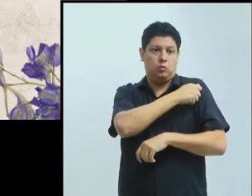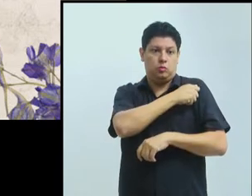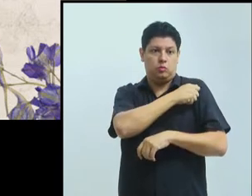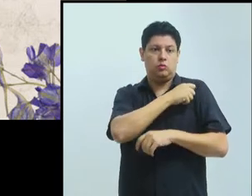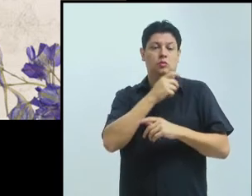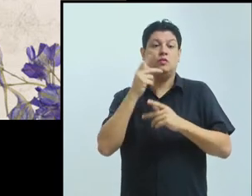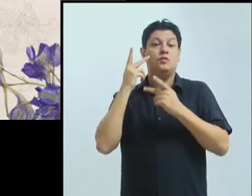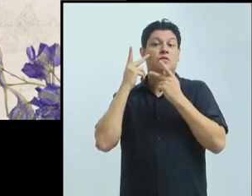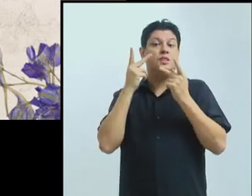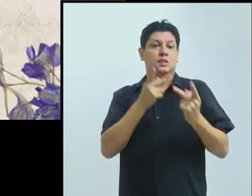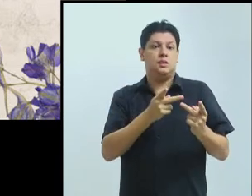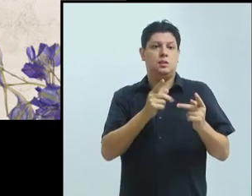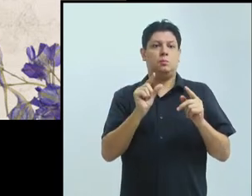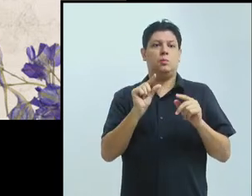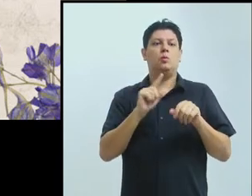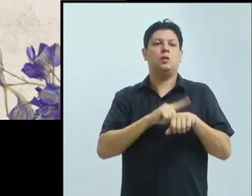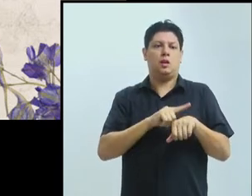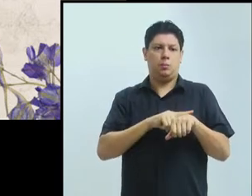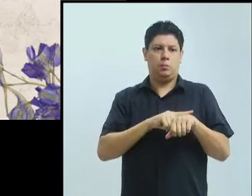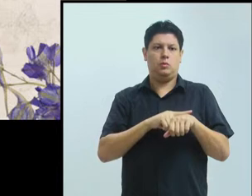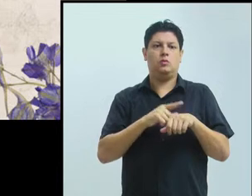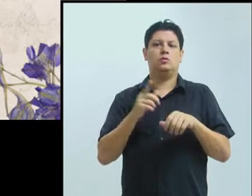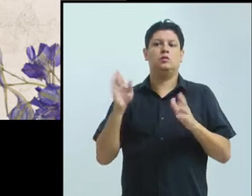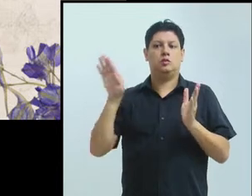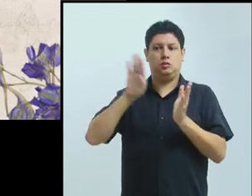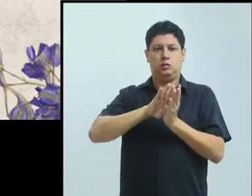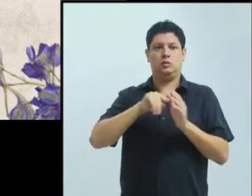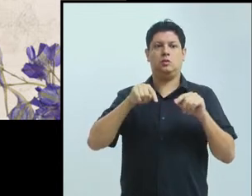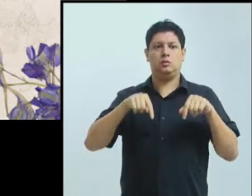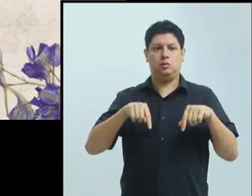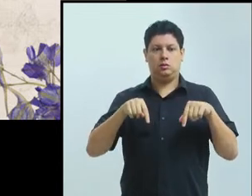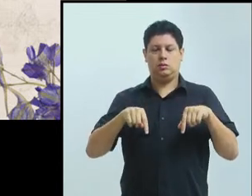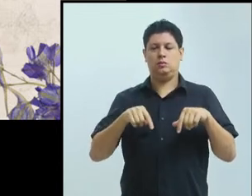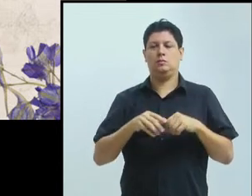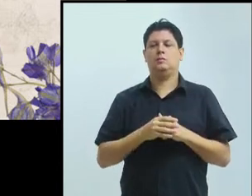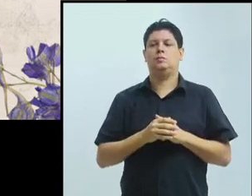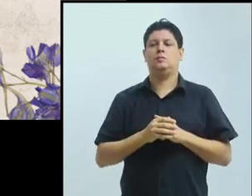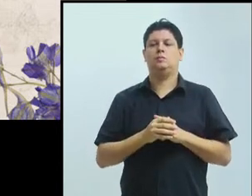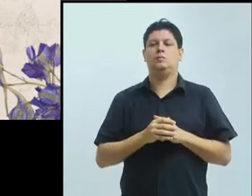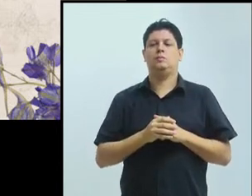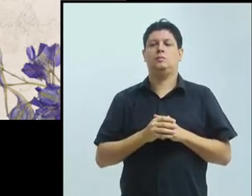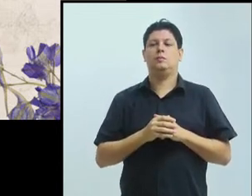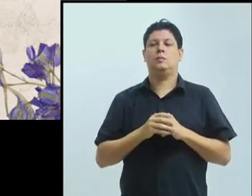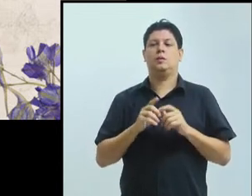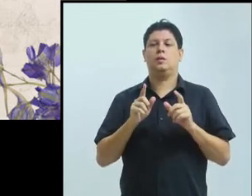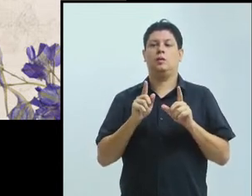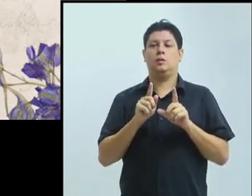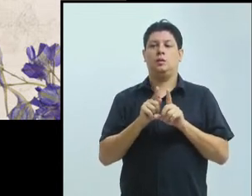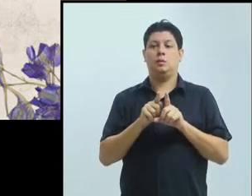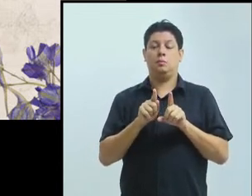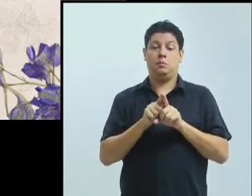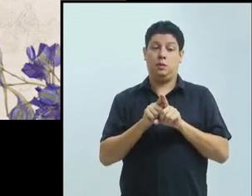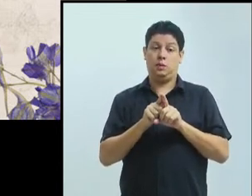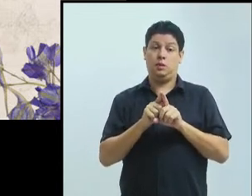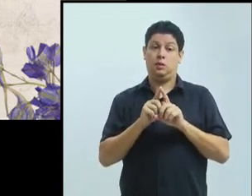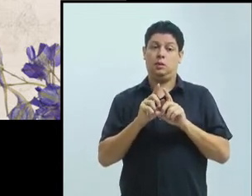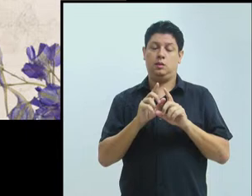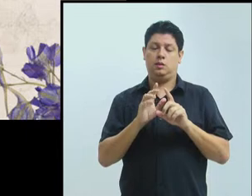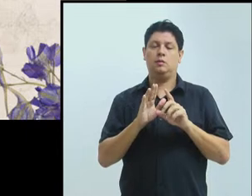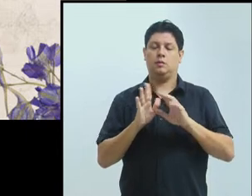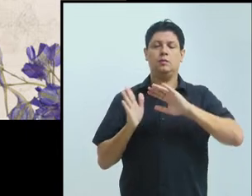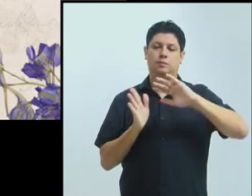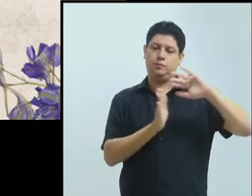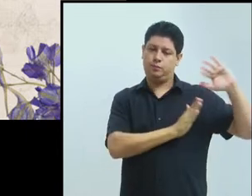E a outra forma de modalidade é o envio ao exterior, que é exatamente